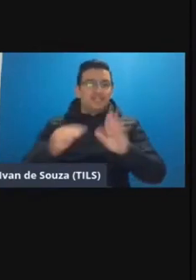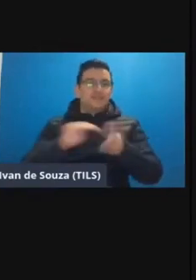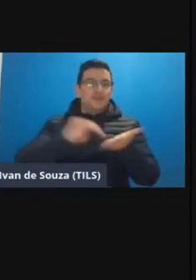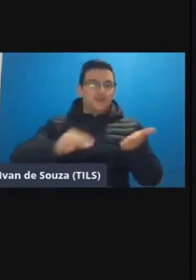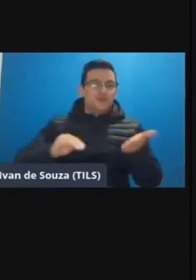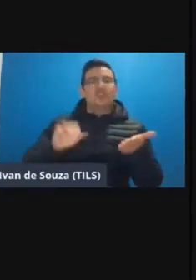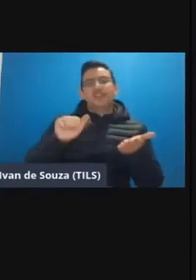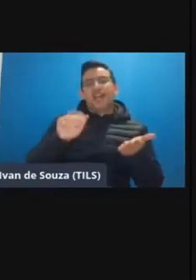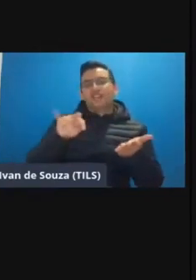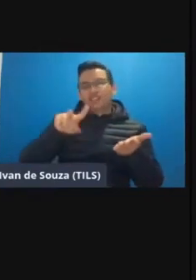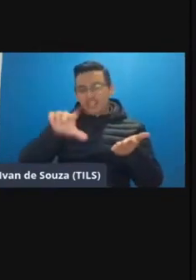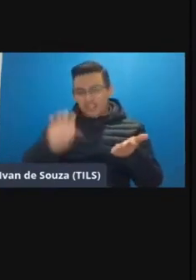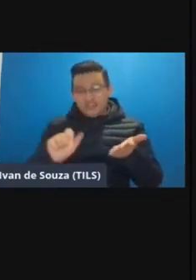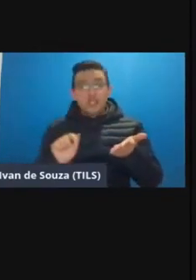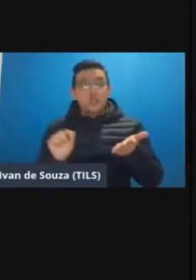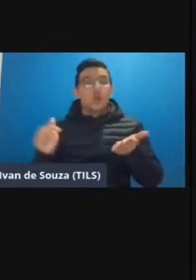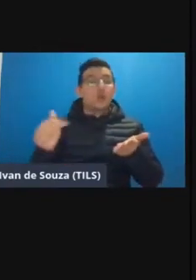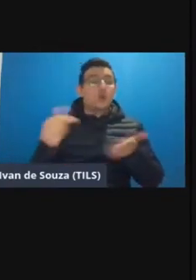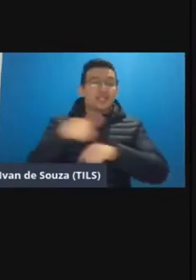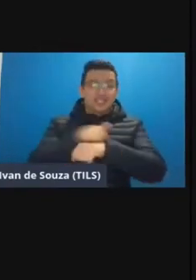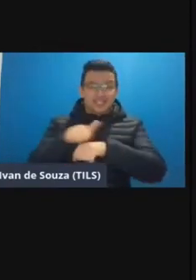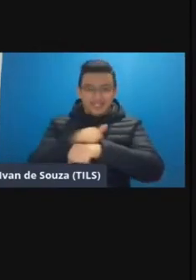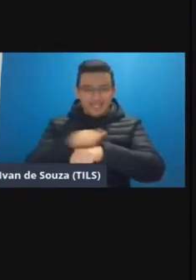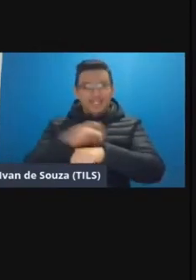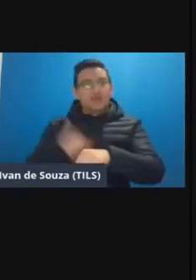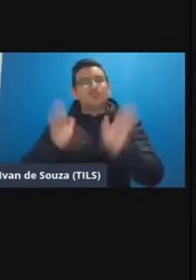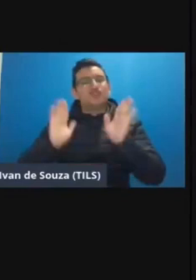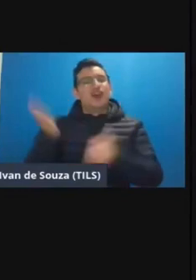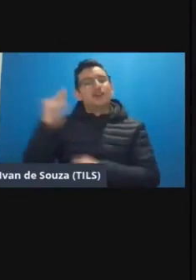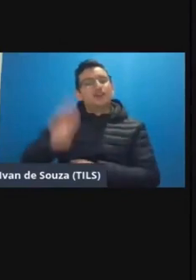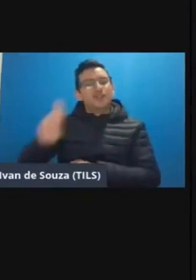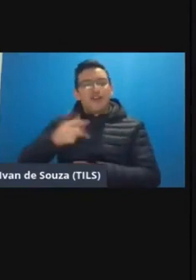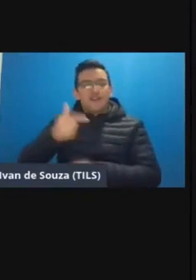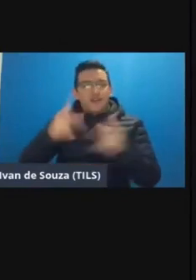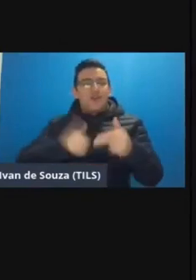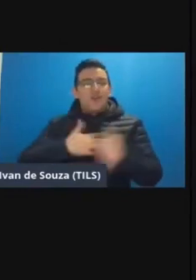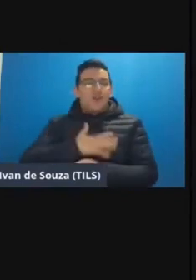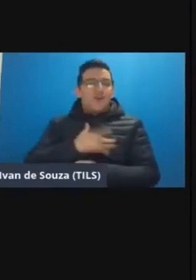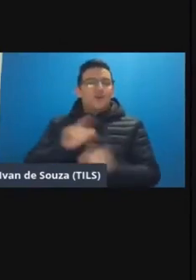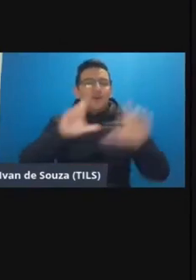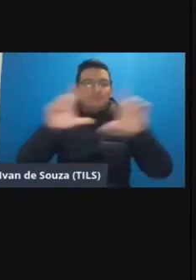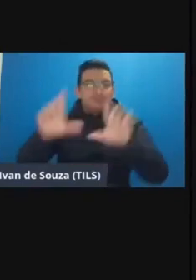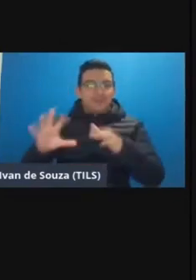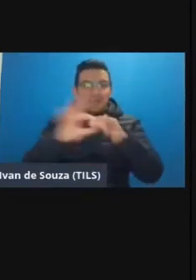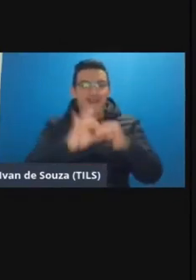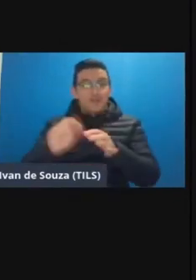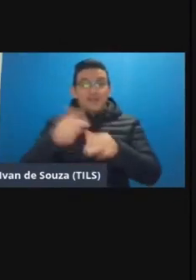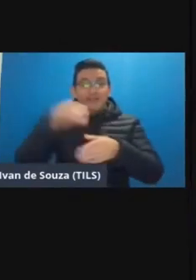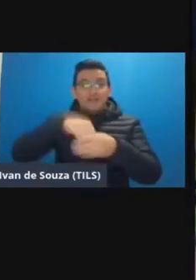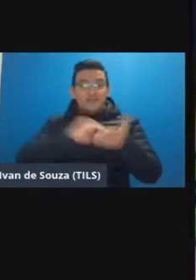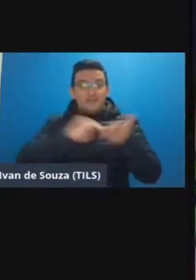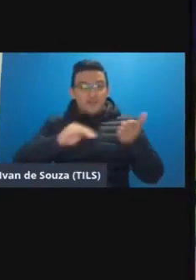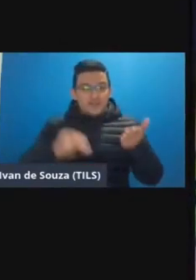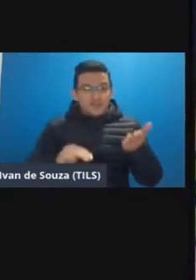ativas e outras estratégias que a gente já usava como eu gosto muito do painel integrado e não tá dentro desse modelo não tá